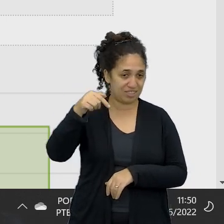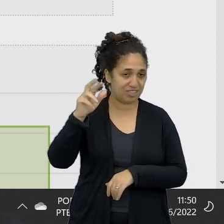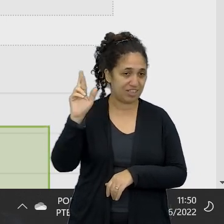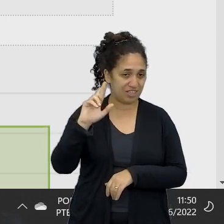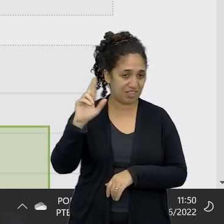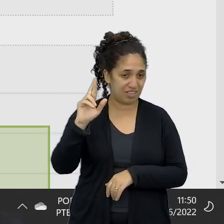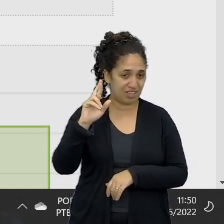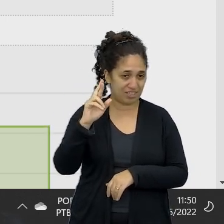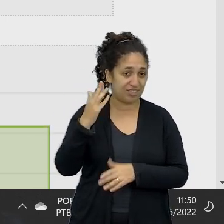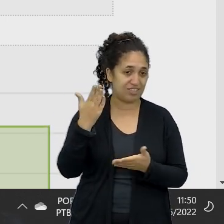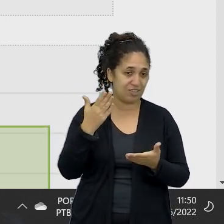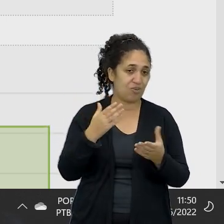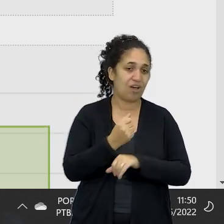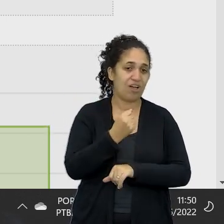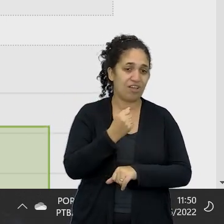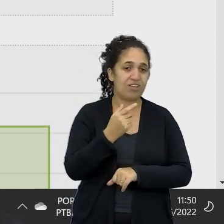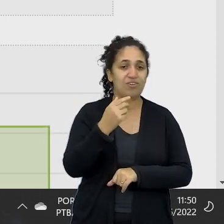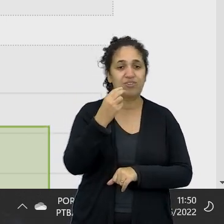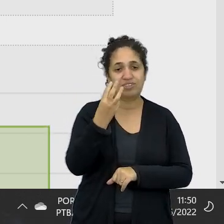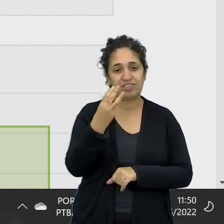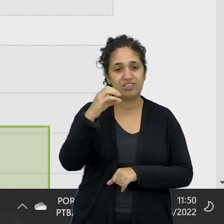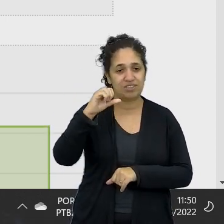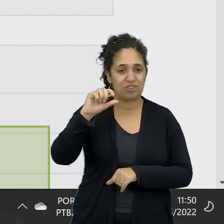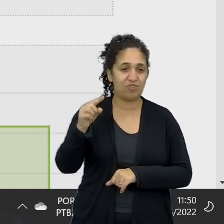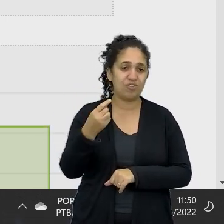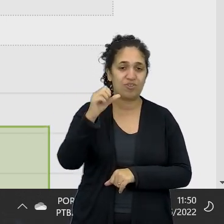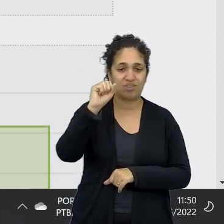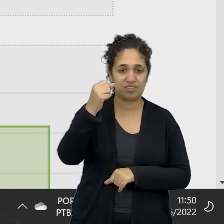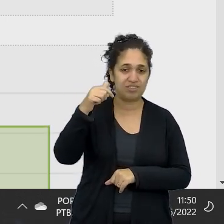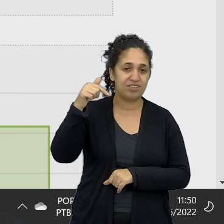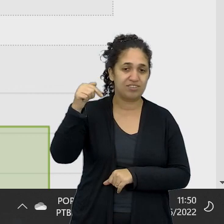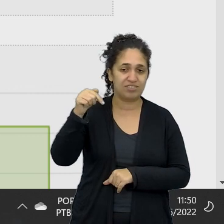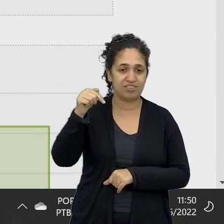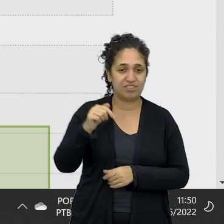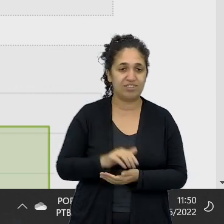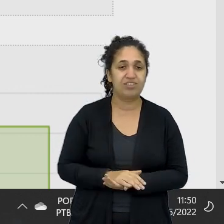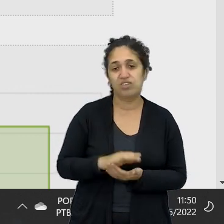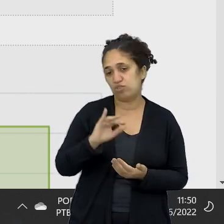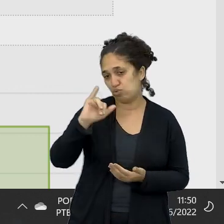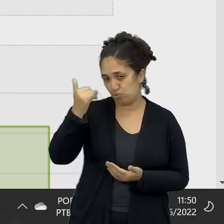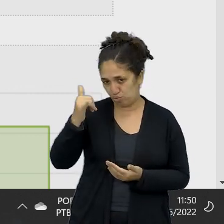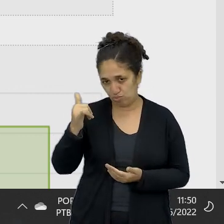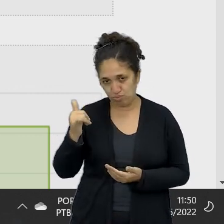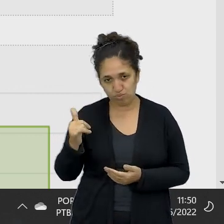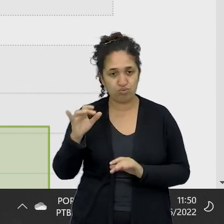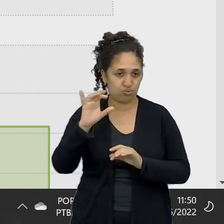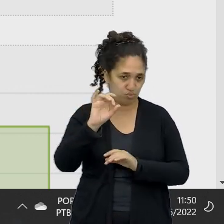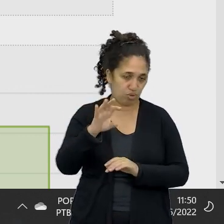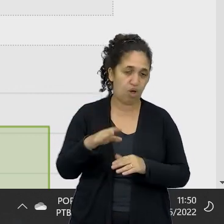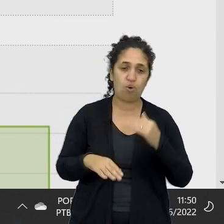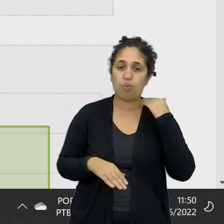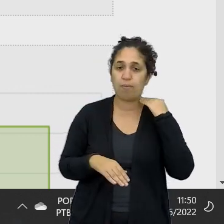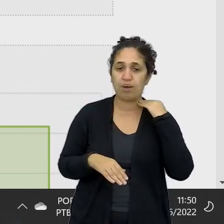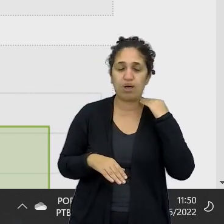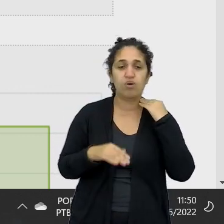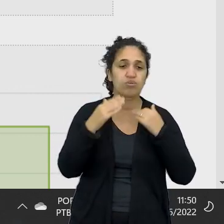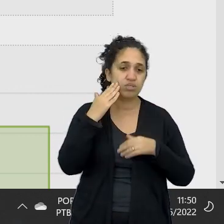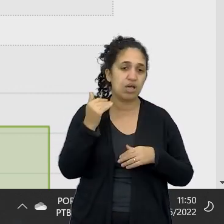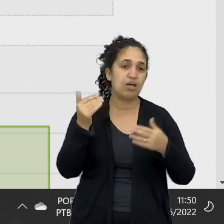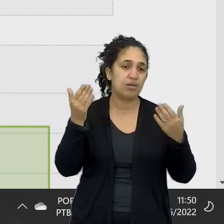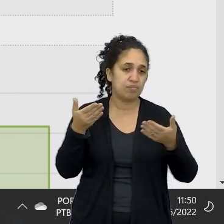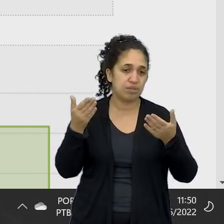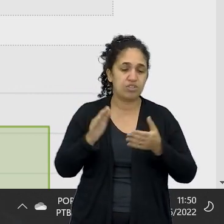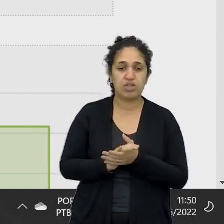40 reais, 39,87, lembrando que isso é só os juros, o banco que trabalha com esse valor,